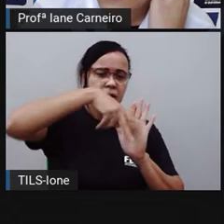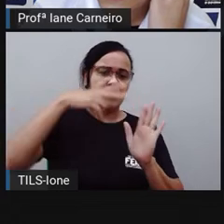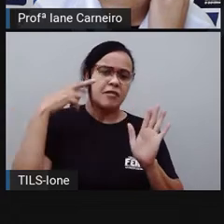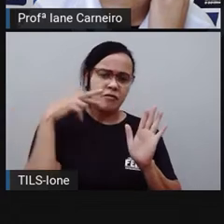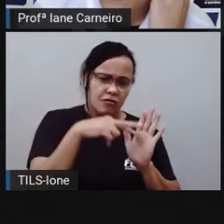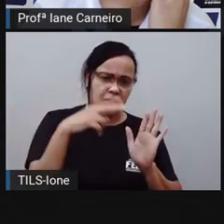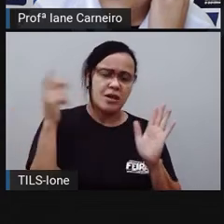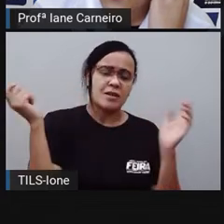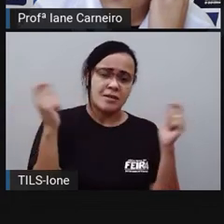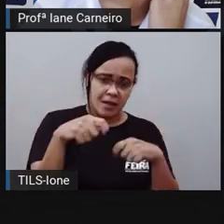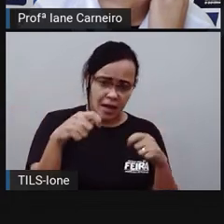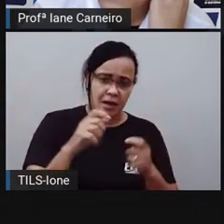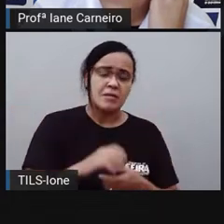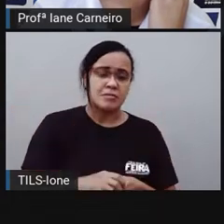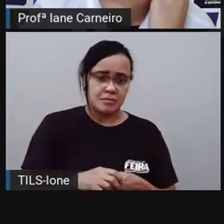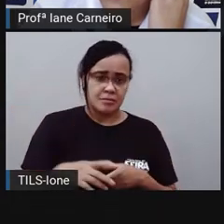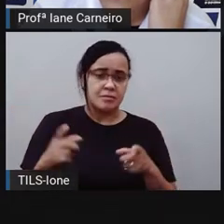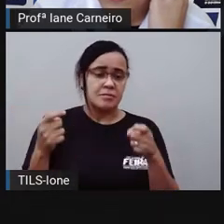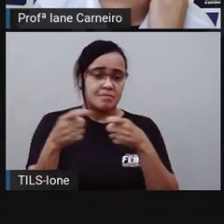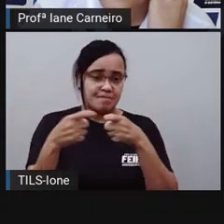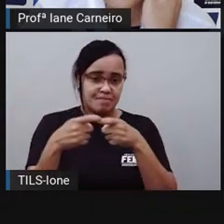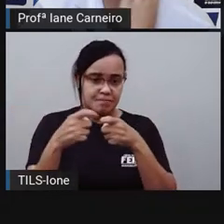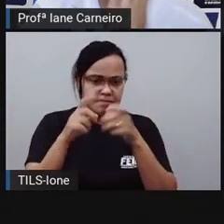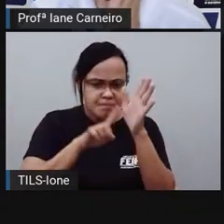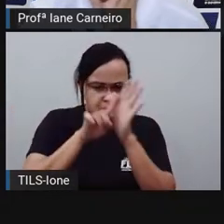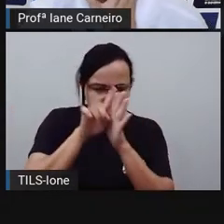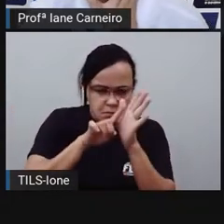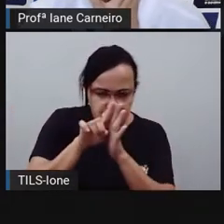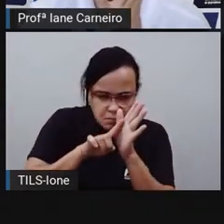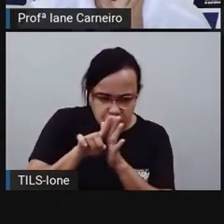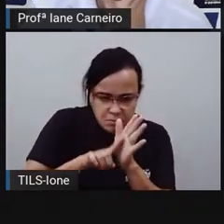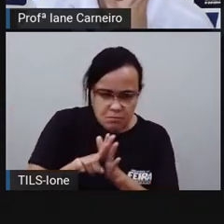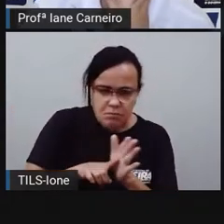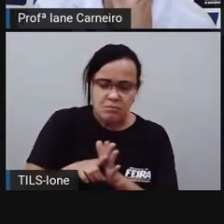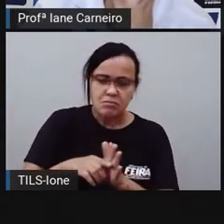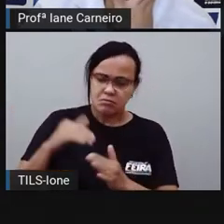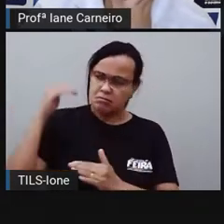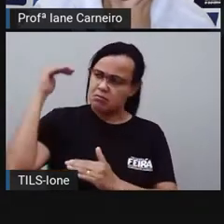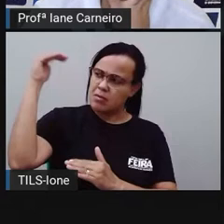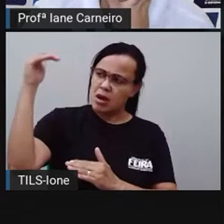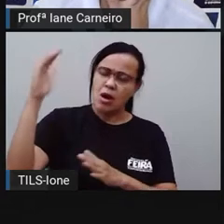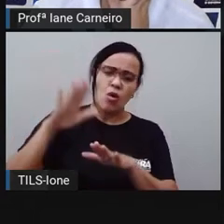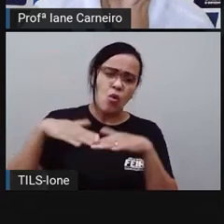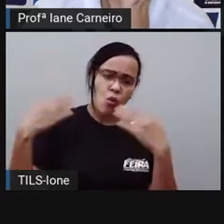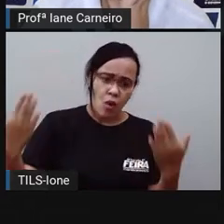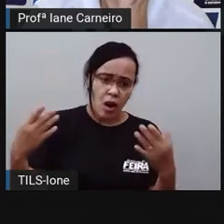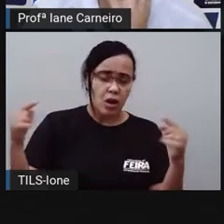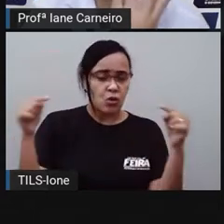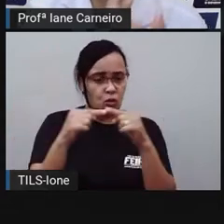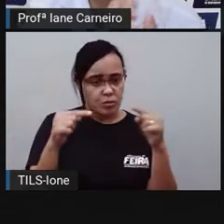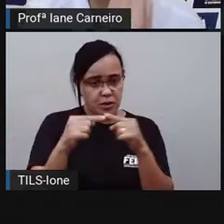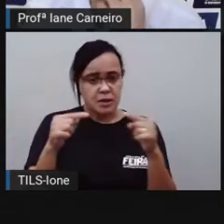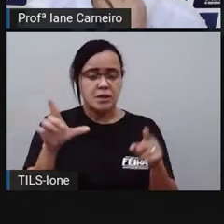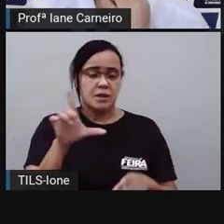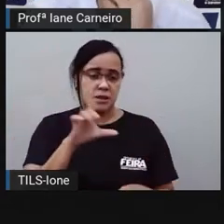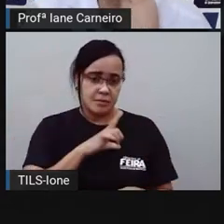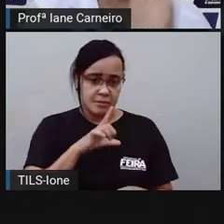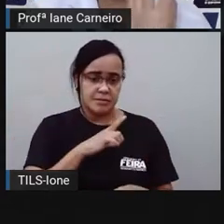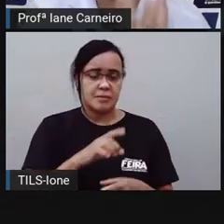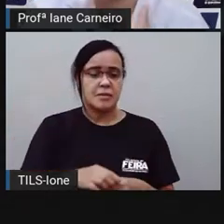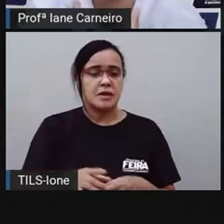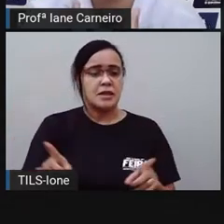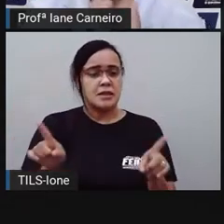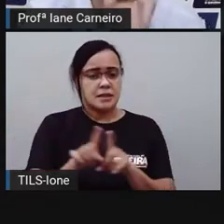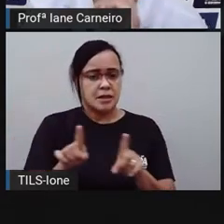E a médica observa, né? Qual é a altura dessa criança? A gente nota também essas medidas no parque, né? Então,